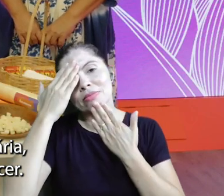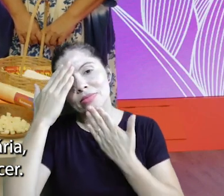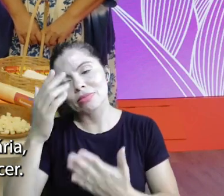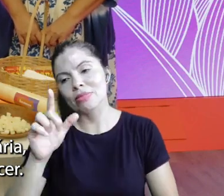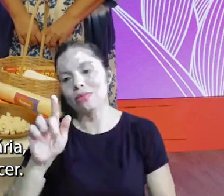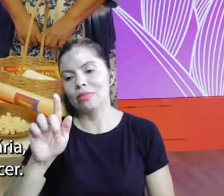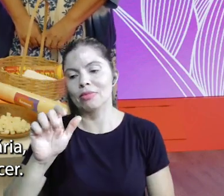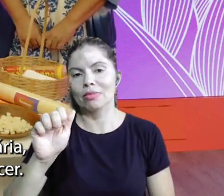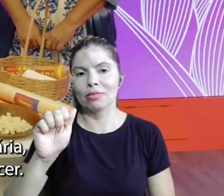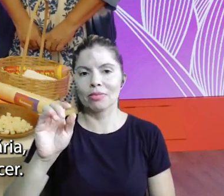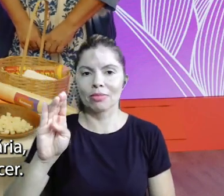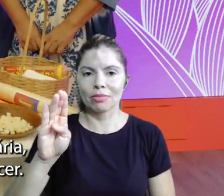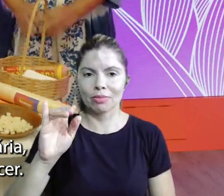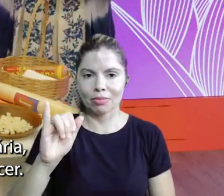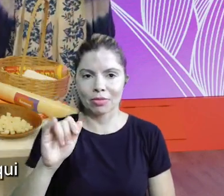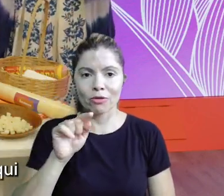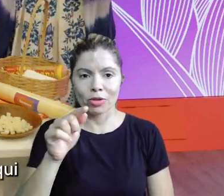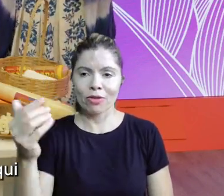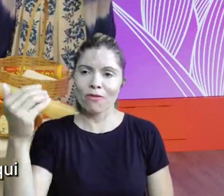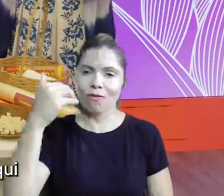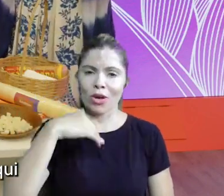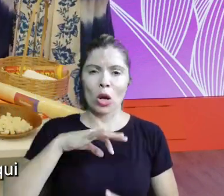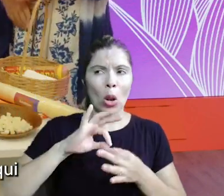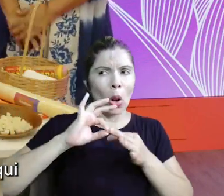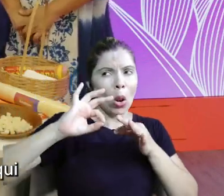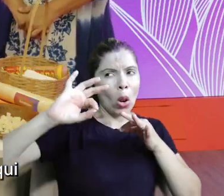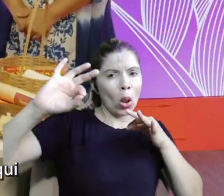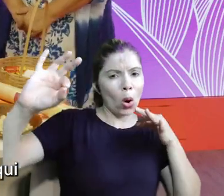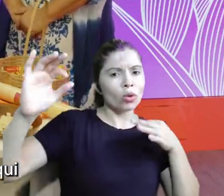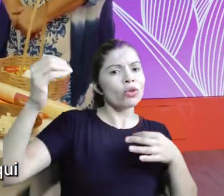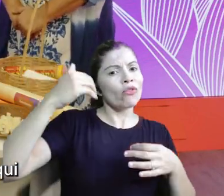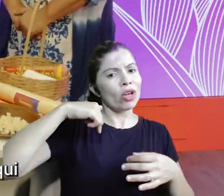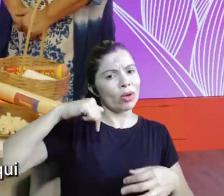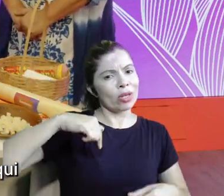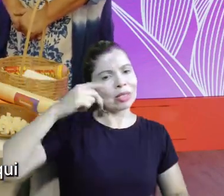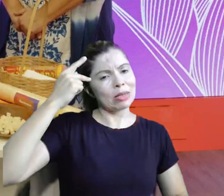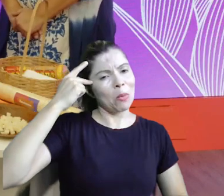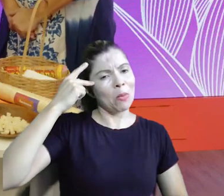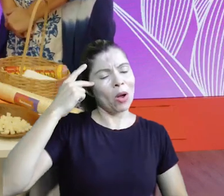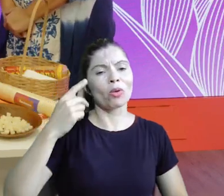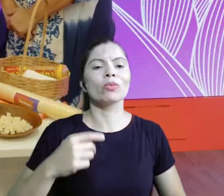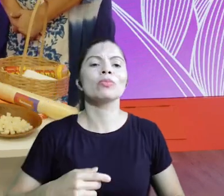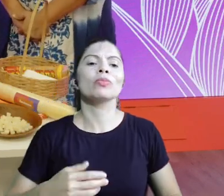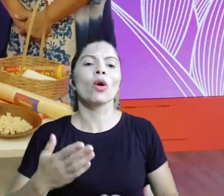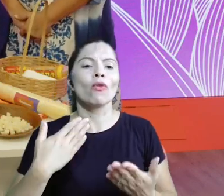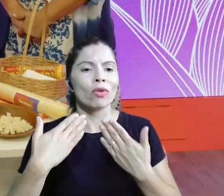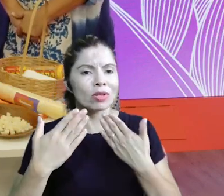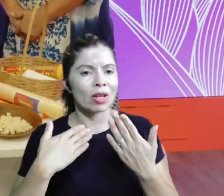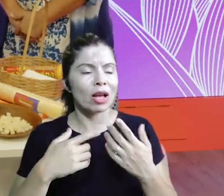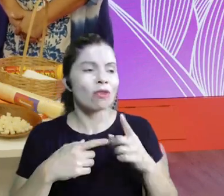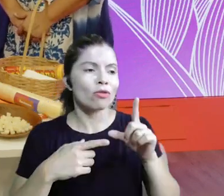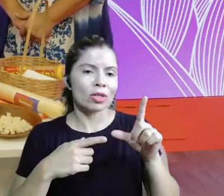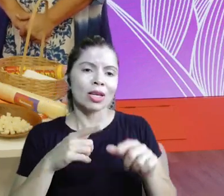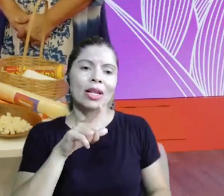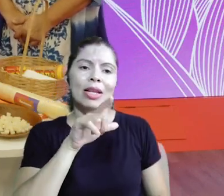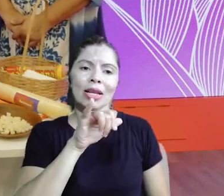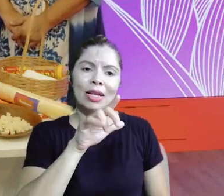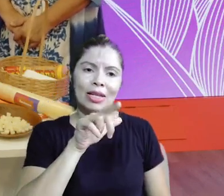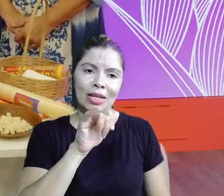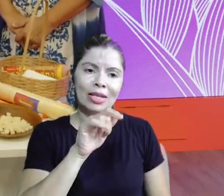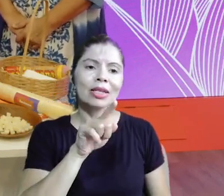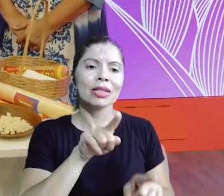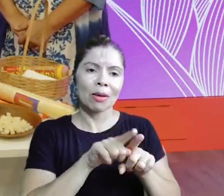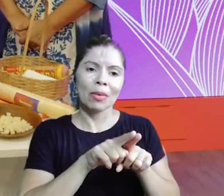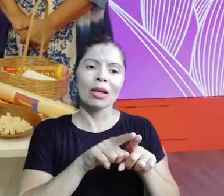Eu quero agradecer Gabi Obrigado por ter vindo de Poranga aqui pra São Paulo Obrigada a gente poder fazer esse bate-papo Lili